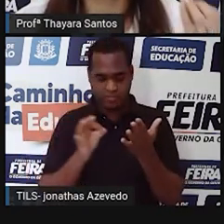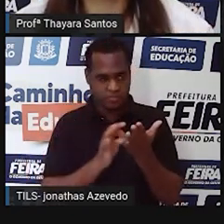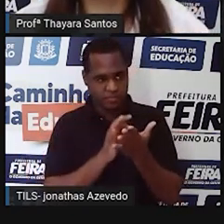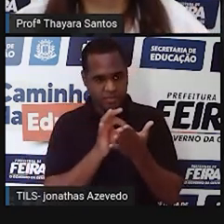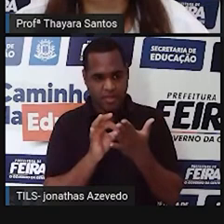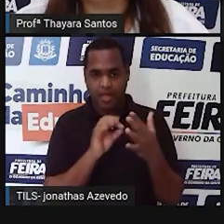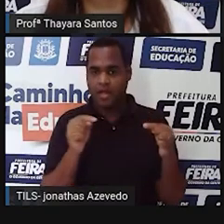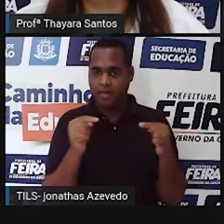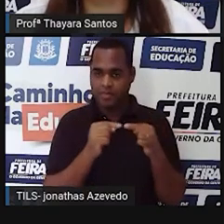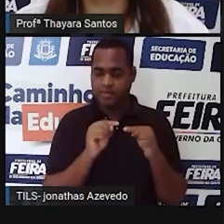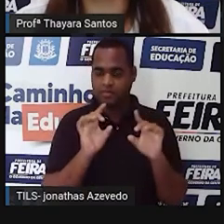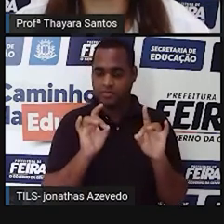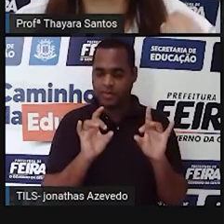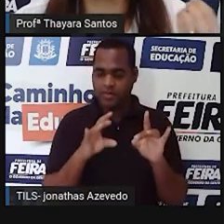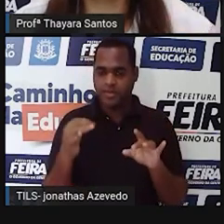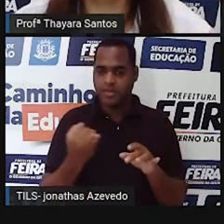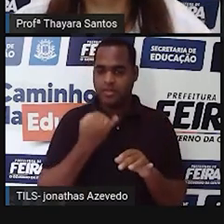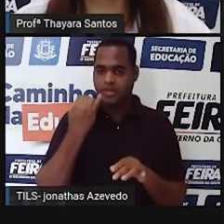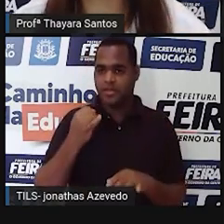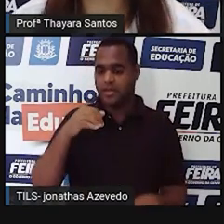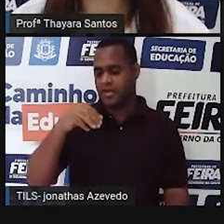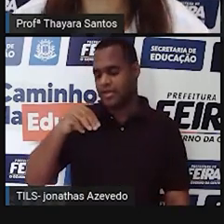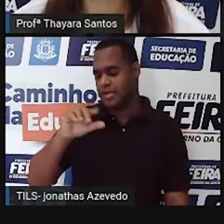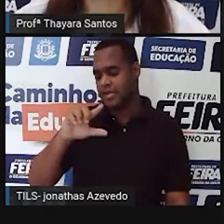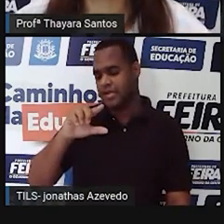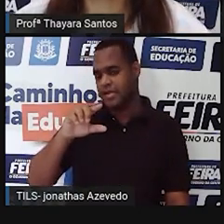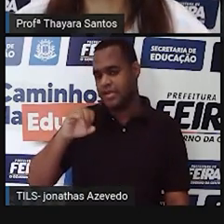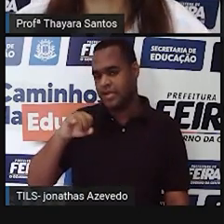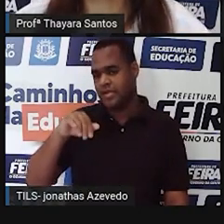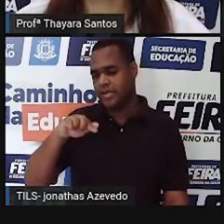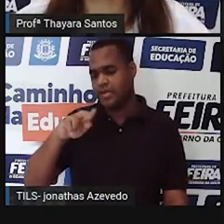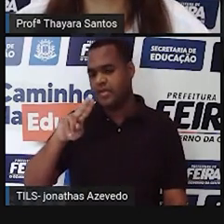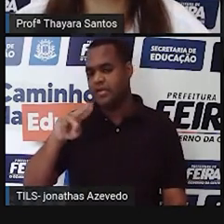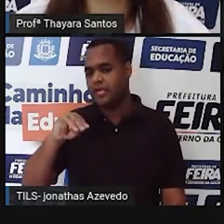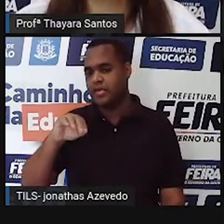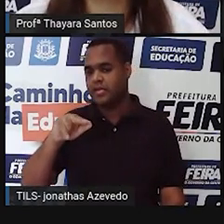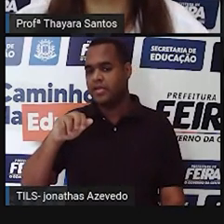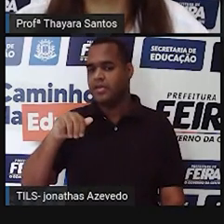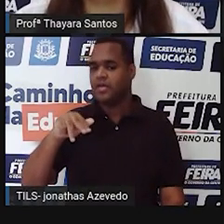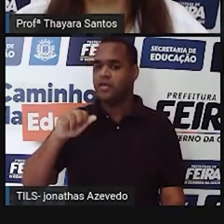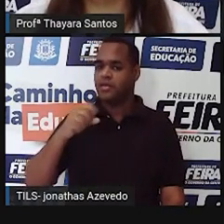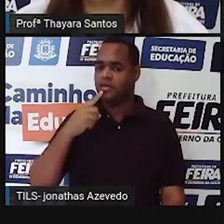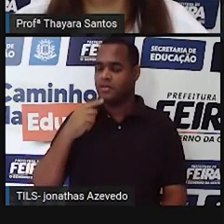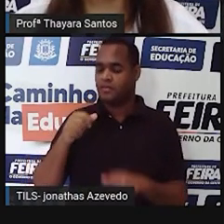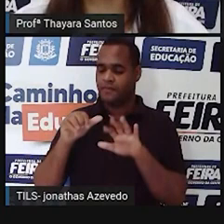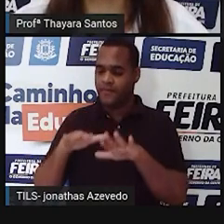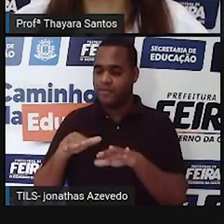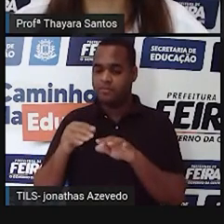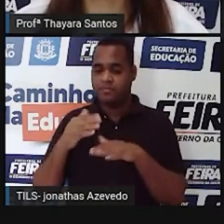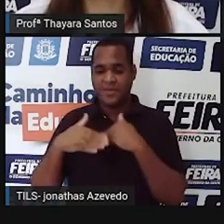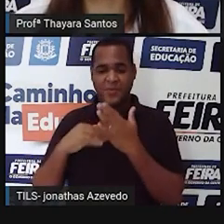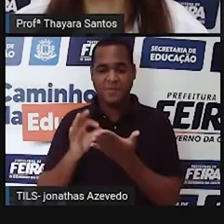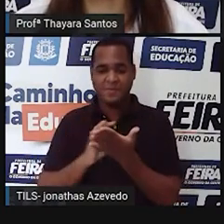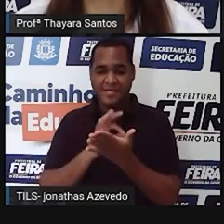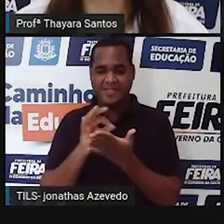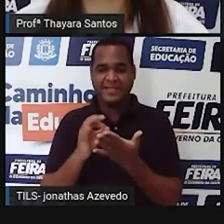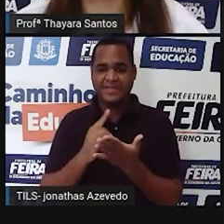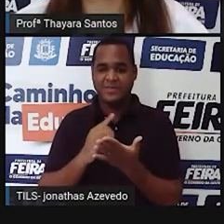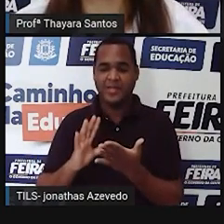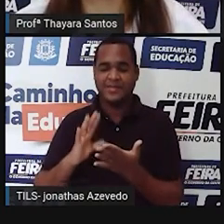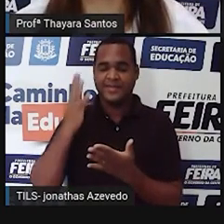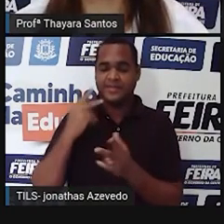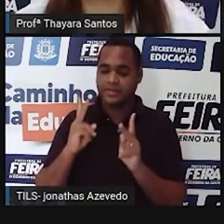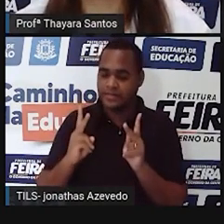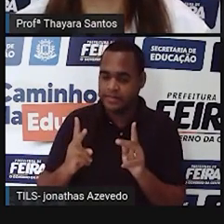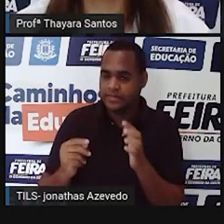que é rica em uma substância que é chamada de lignina, e ela fica ainda, mesmo depois que a célula morre, ela continua aquele